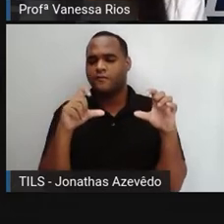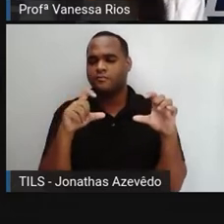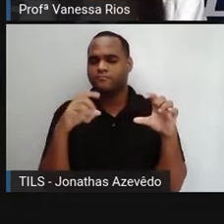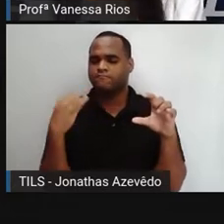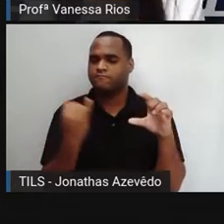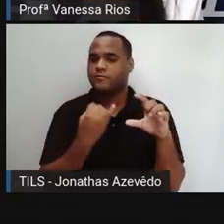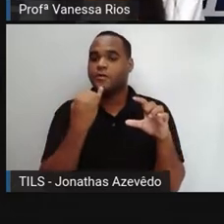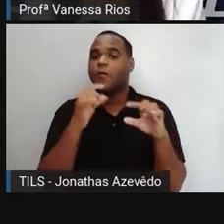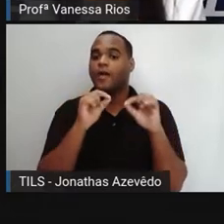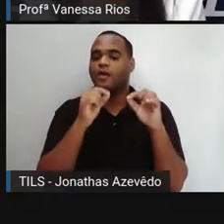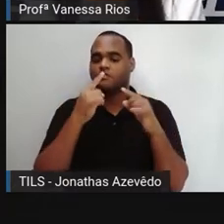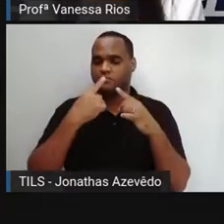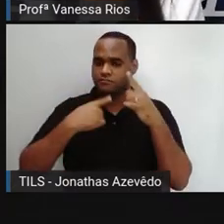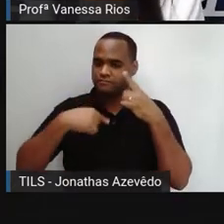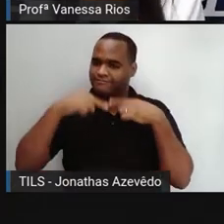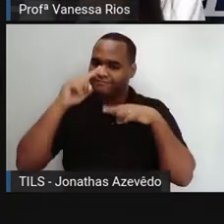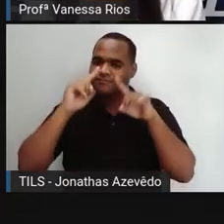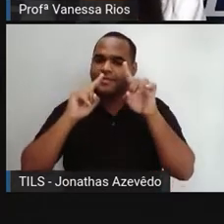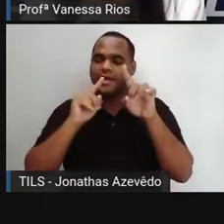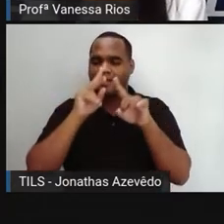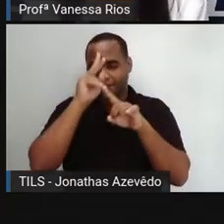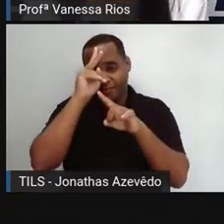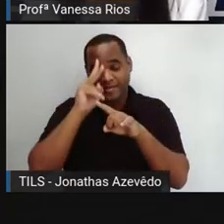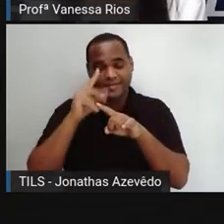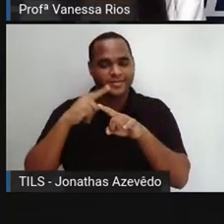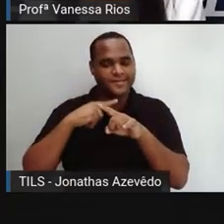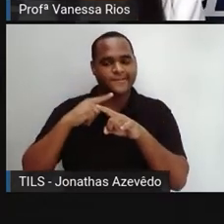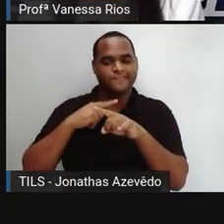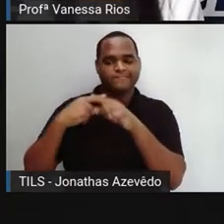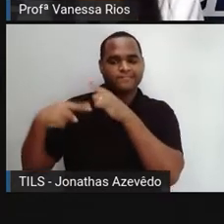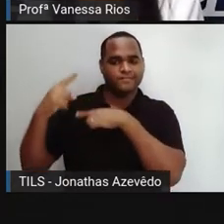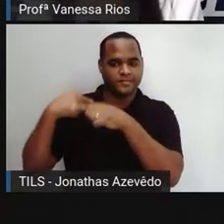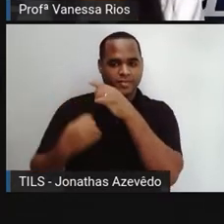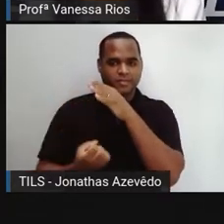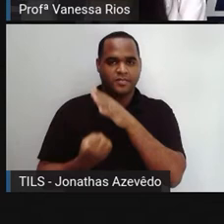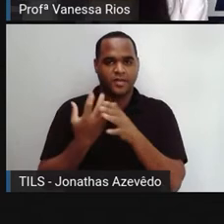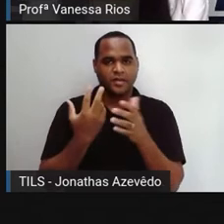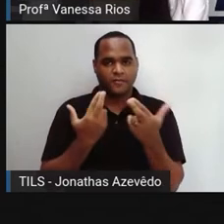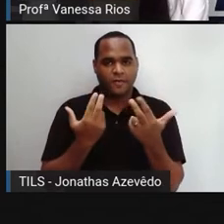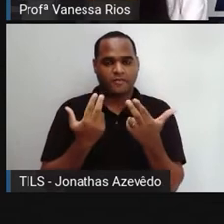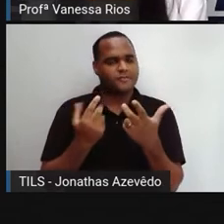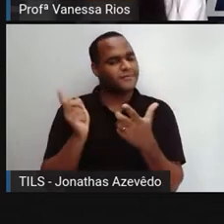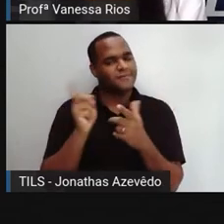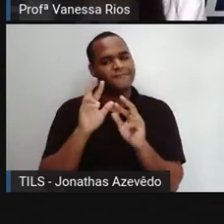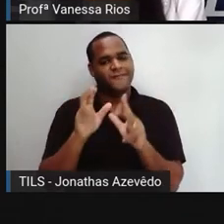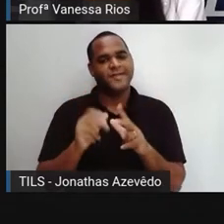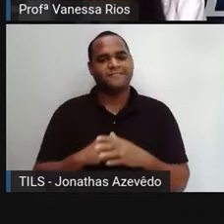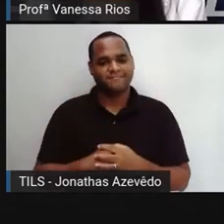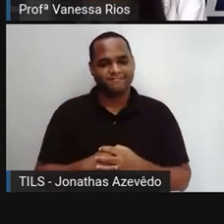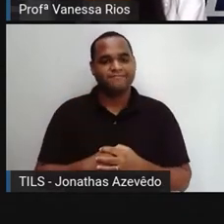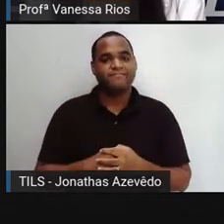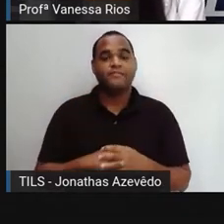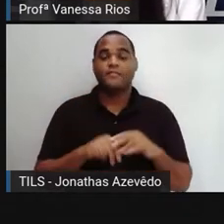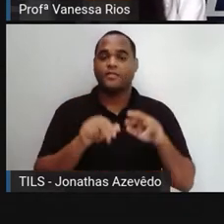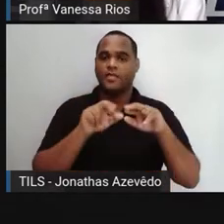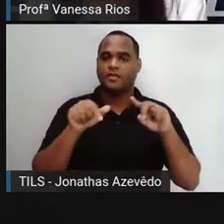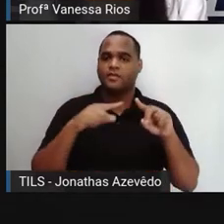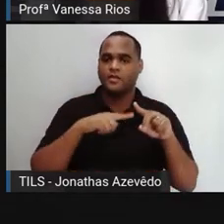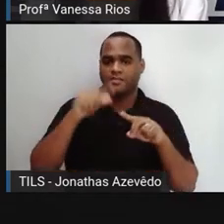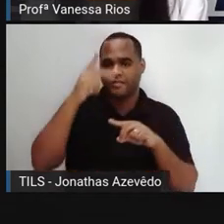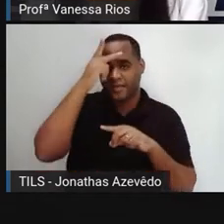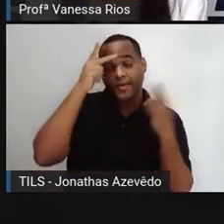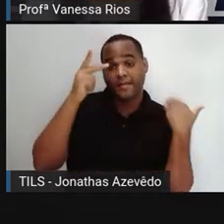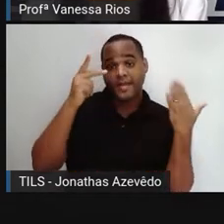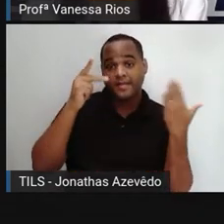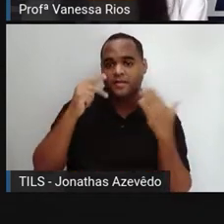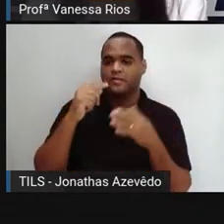evoluiu, ela tem uma história, ela não aparece do mesmo jeito o tempo inteiro. Então muitos foram os pioneiros que